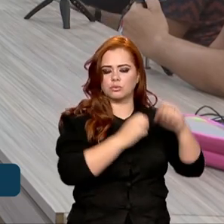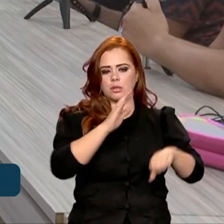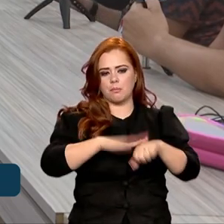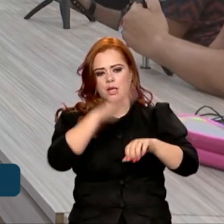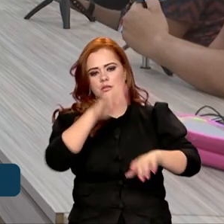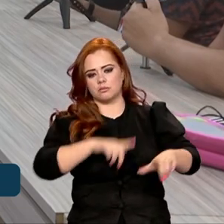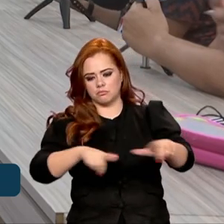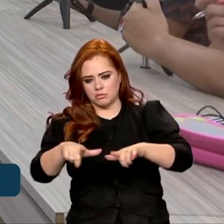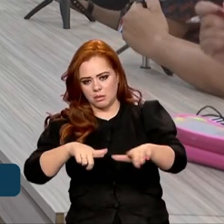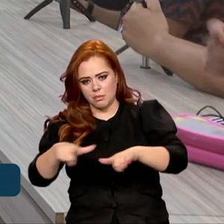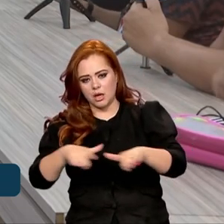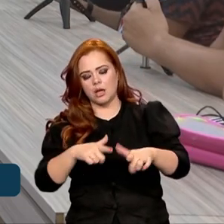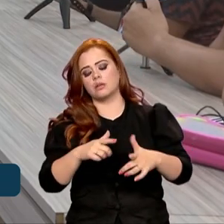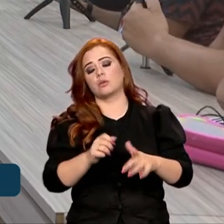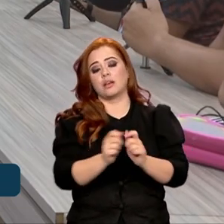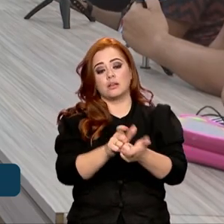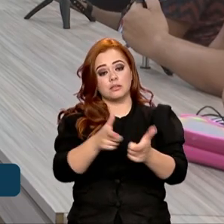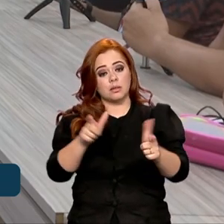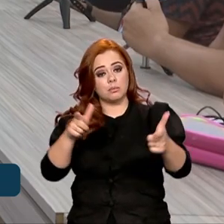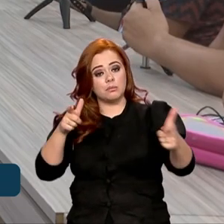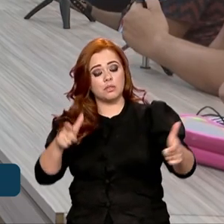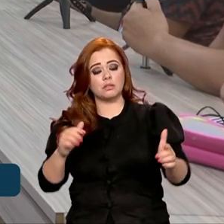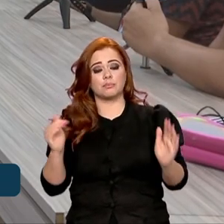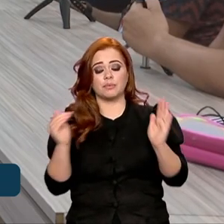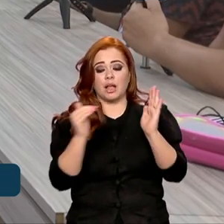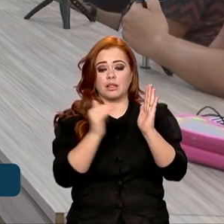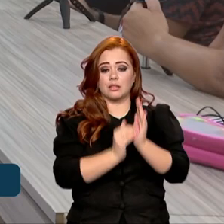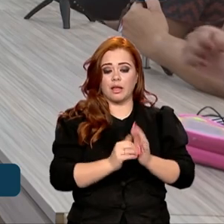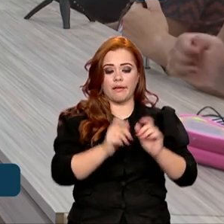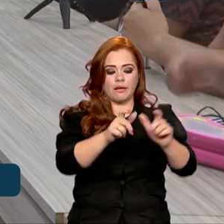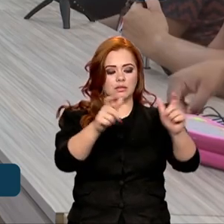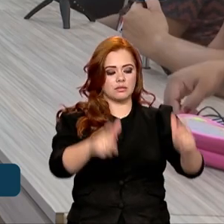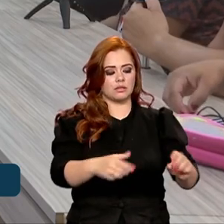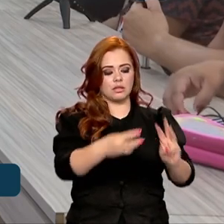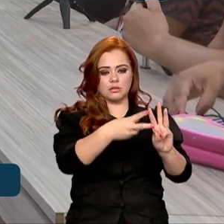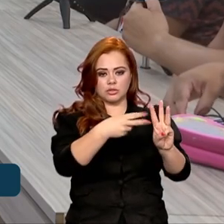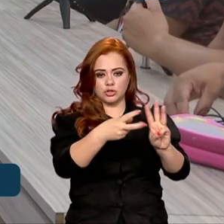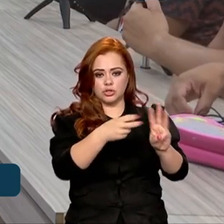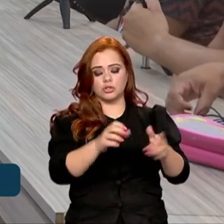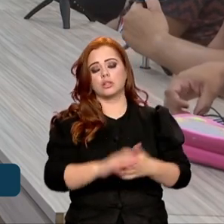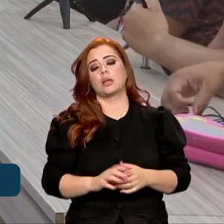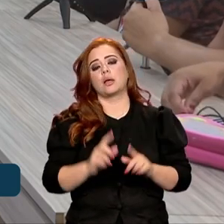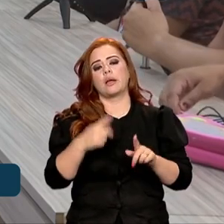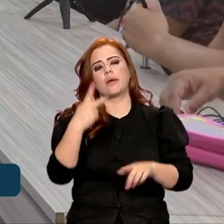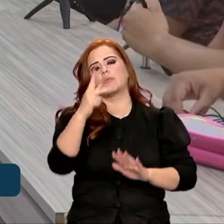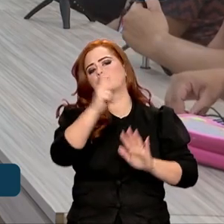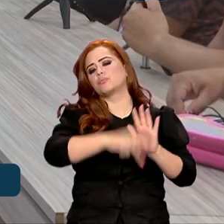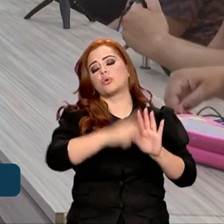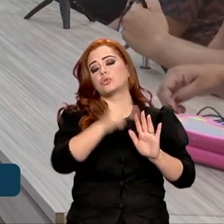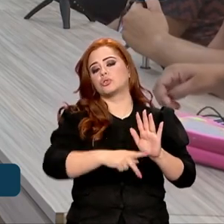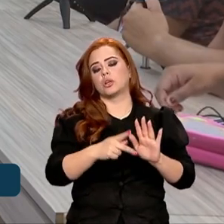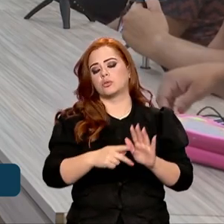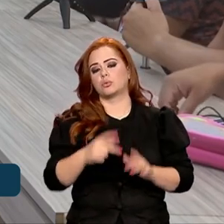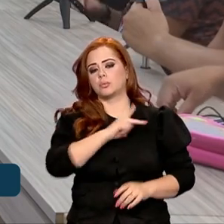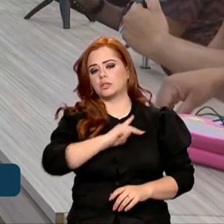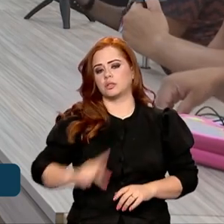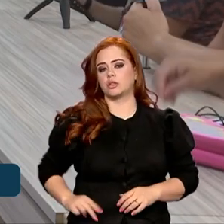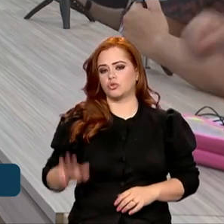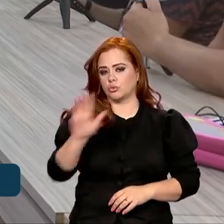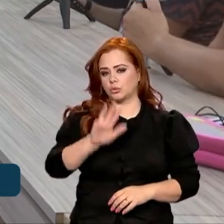essa ampliação até as terras indígenas, que já foi também um projeto na primeira e gestão do presidente Lula?